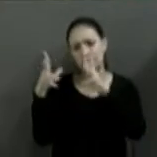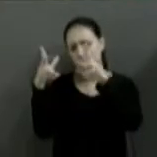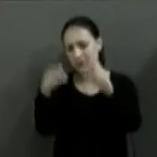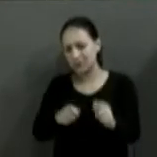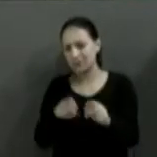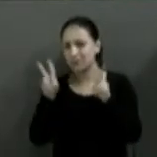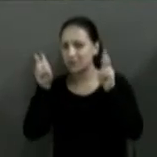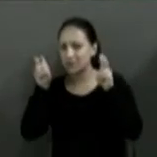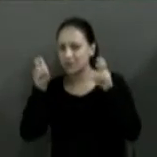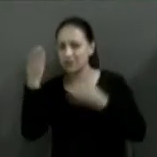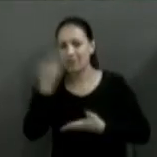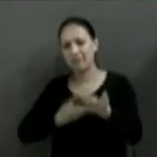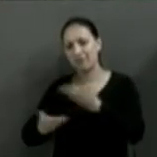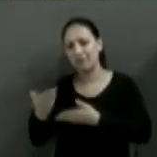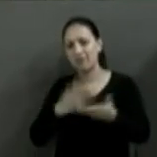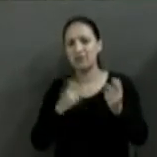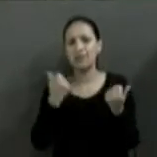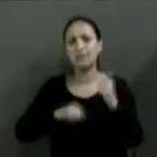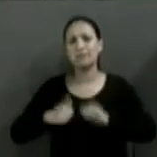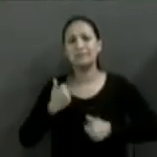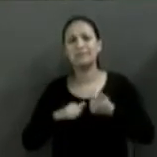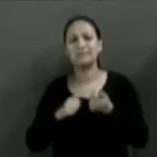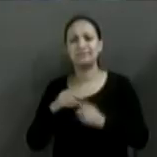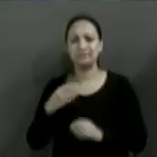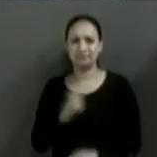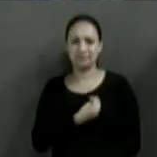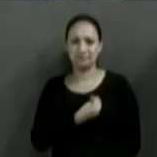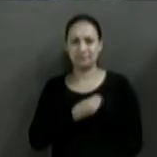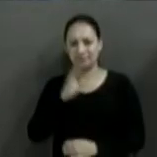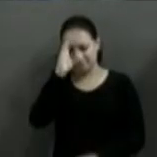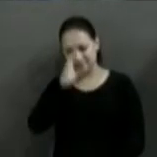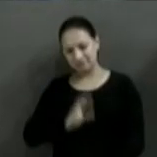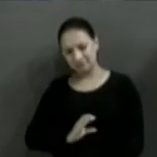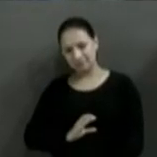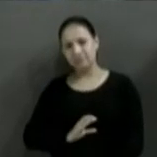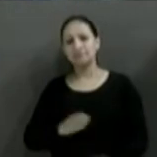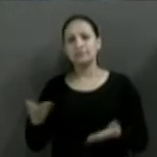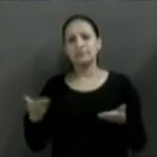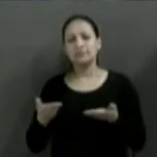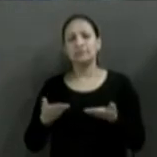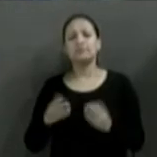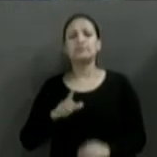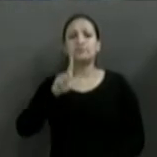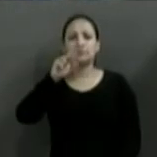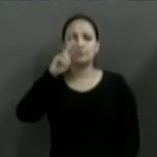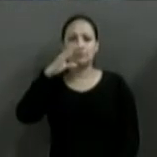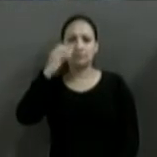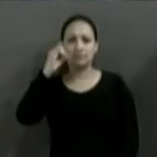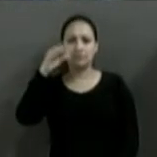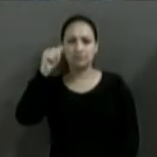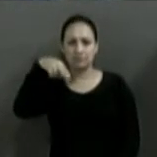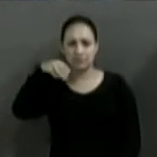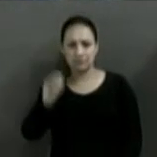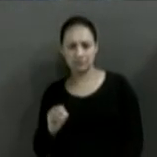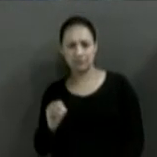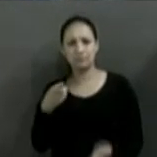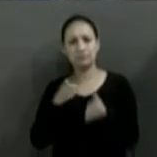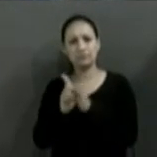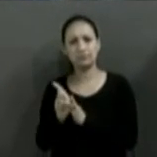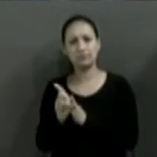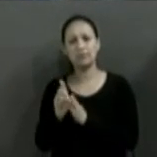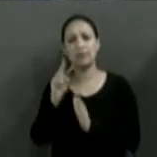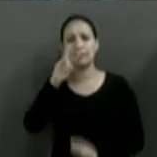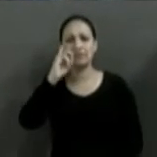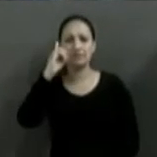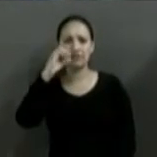questões que envolvem a qualidade de vida do cidadão. Obrigado, candidato. Agora, o candidato Luciano Orce, pergunta para o candidato